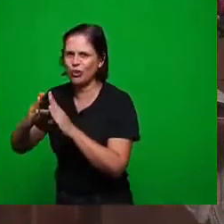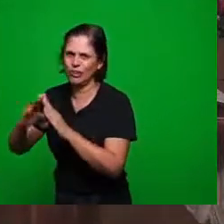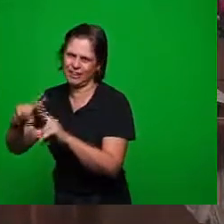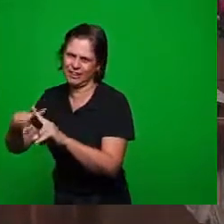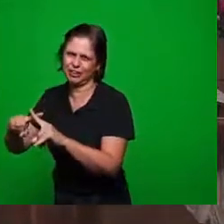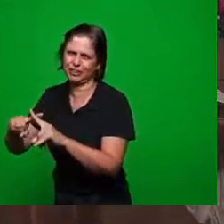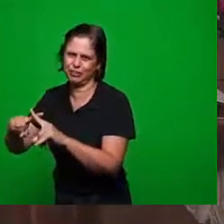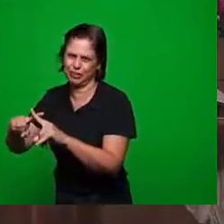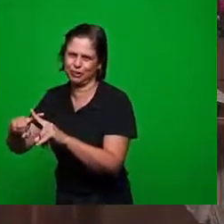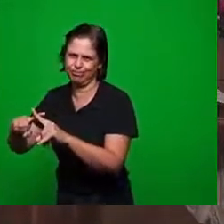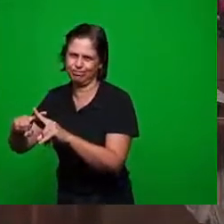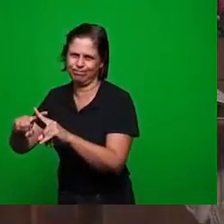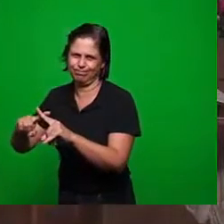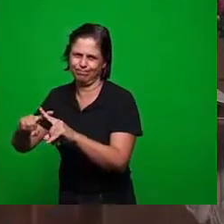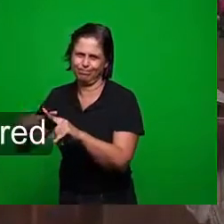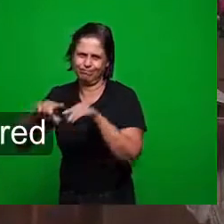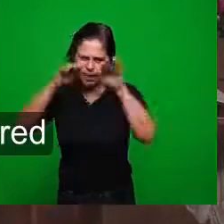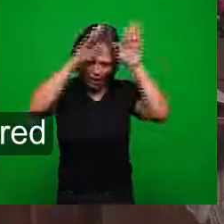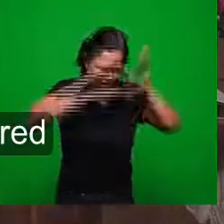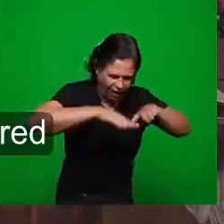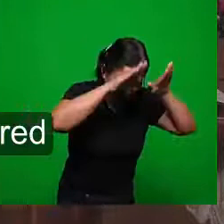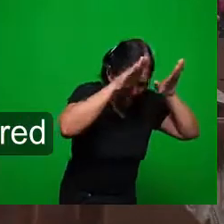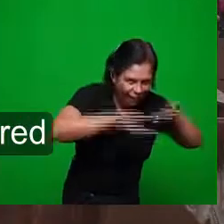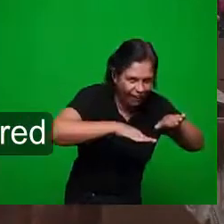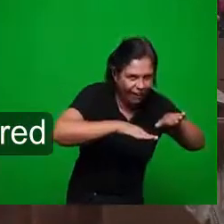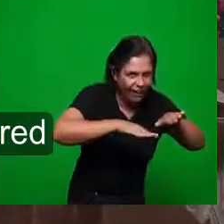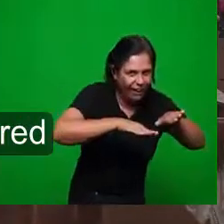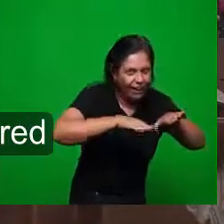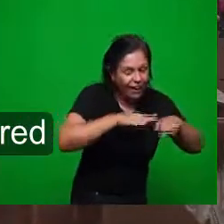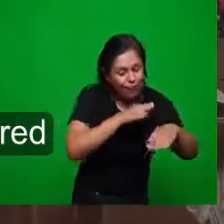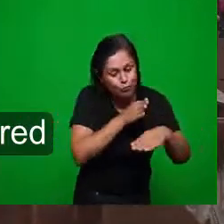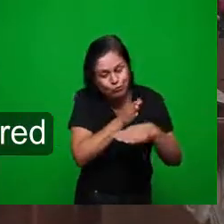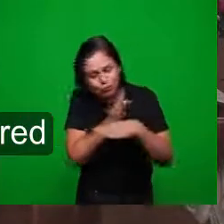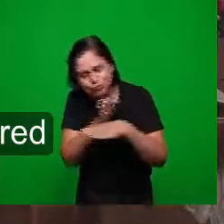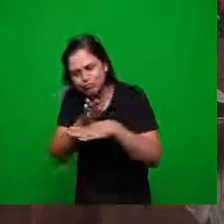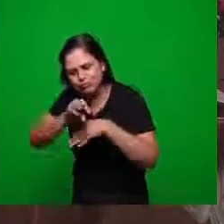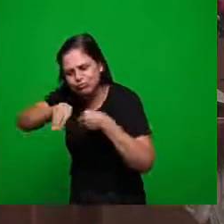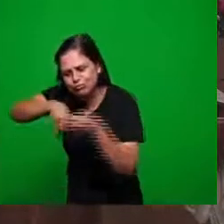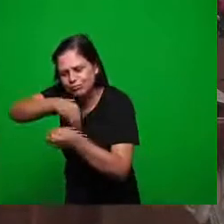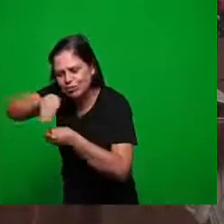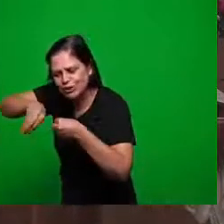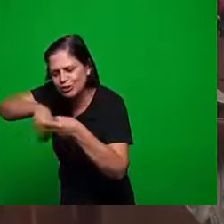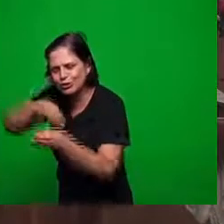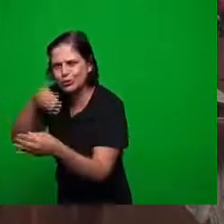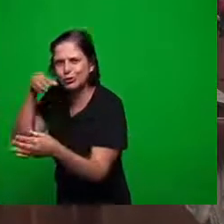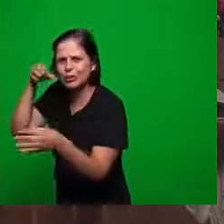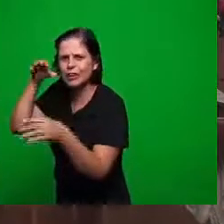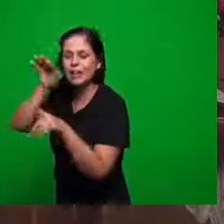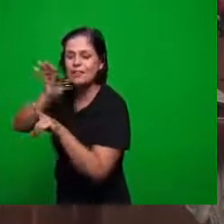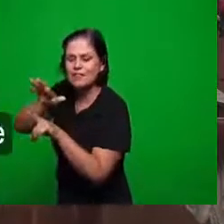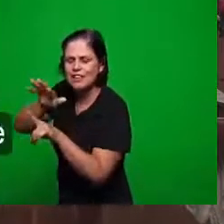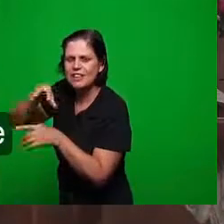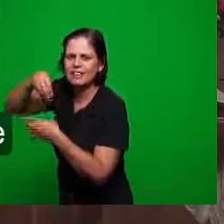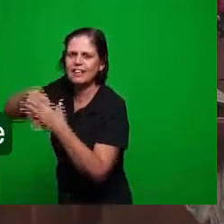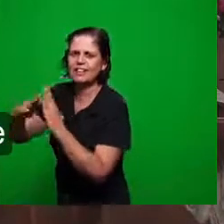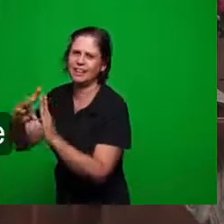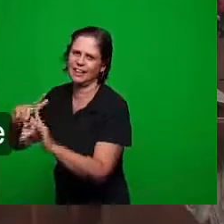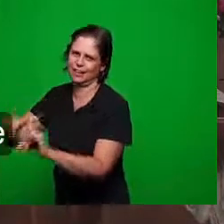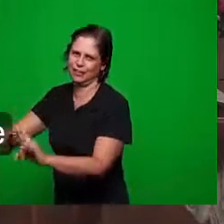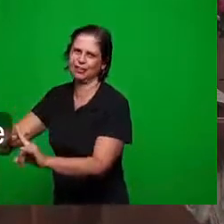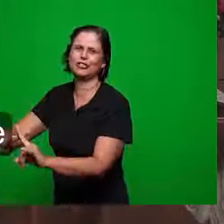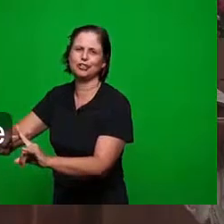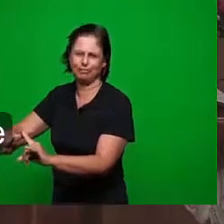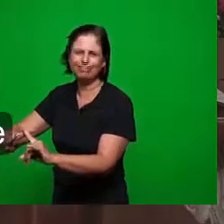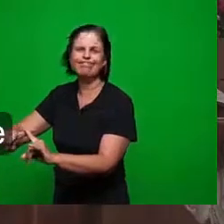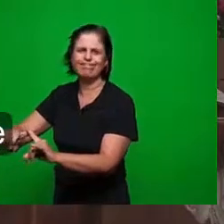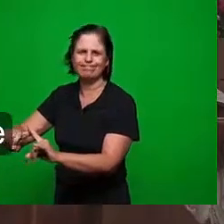paganismo para o cristianismo não houve conversão os pagãos entraram para o cristianismo simplesmente mudaram de religião